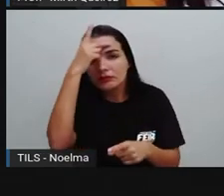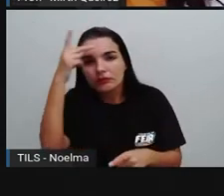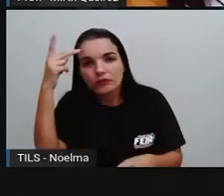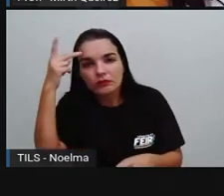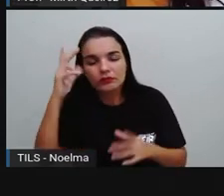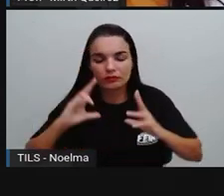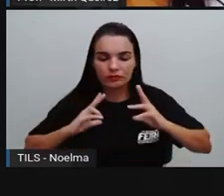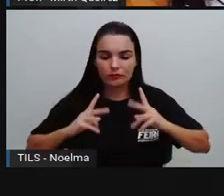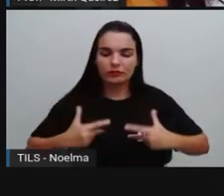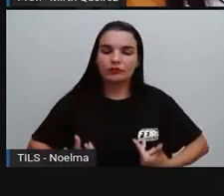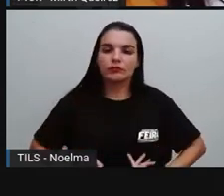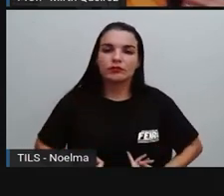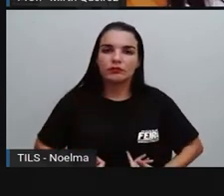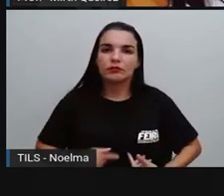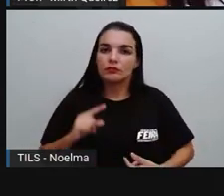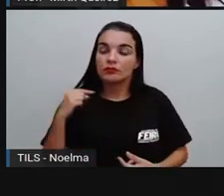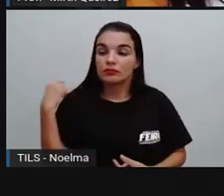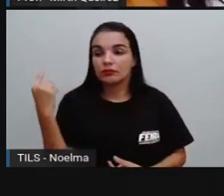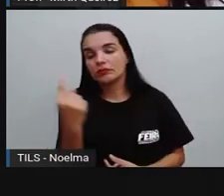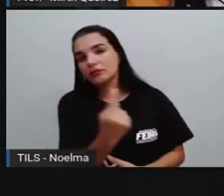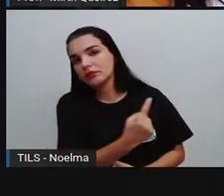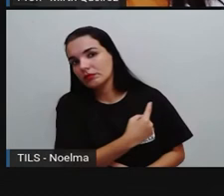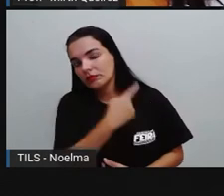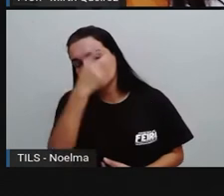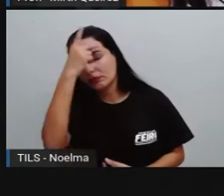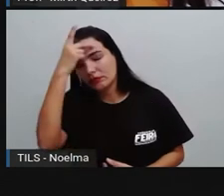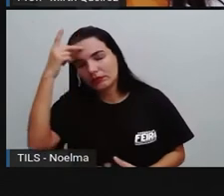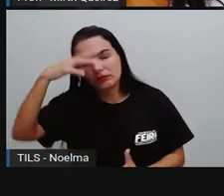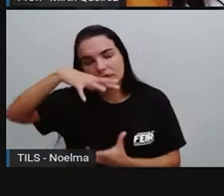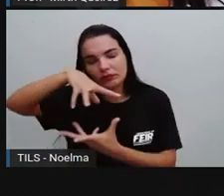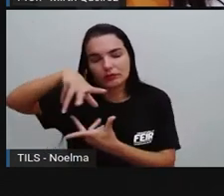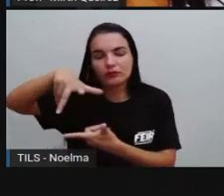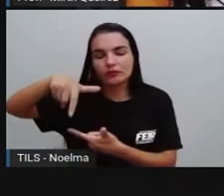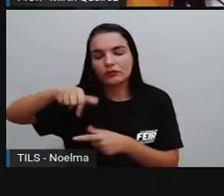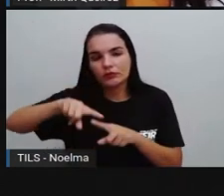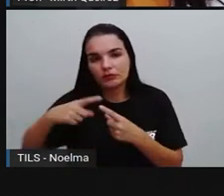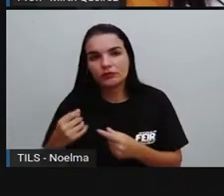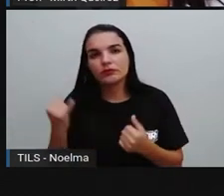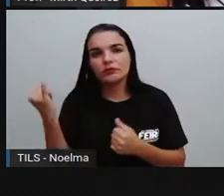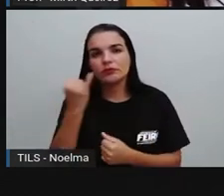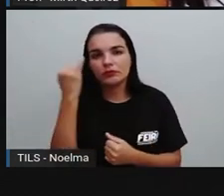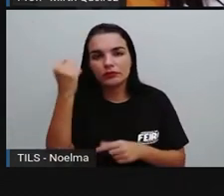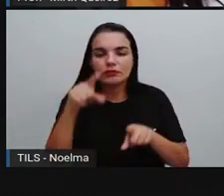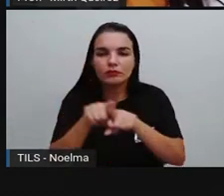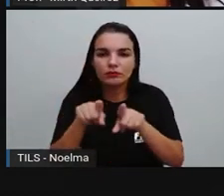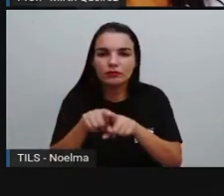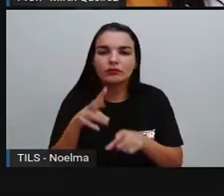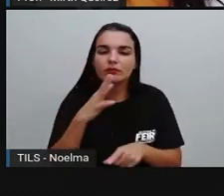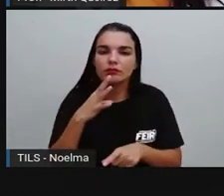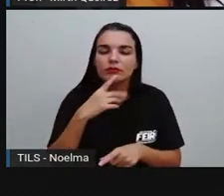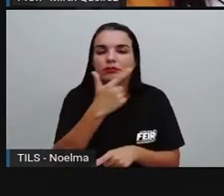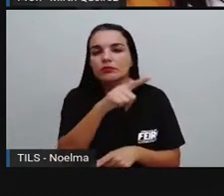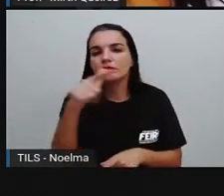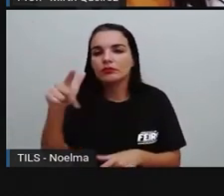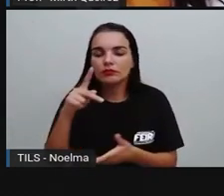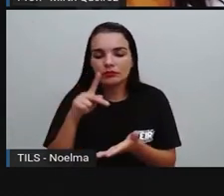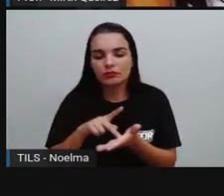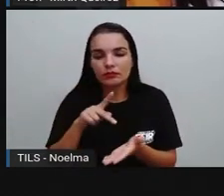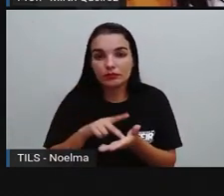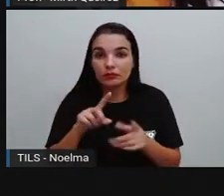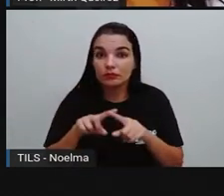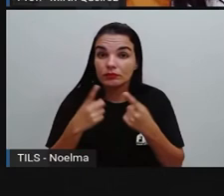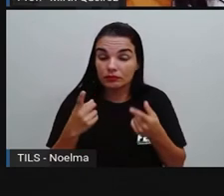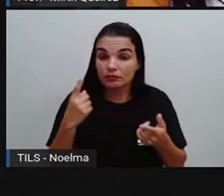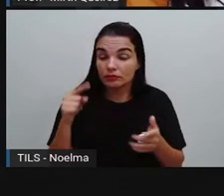humanidade, certo? A gente está falando sobre todo mundo e é interessante que a gente saiba e conheça outras realidades também. Porém,